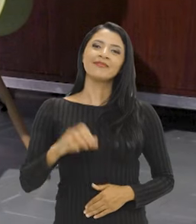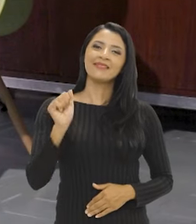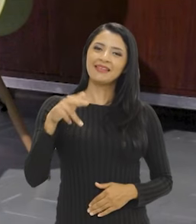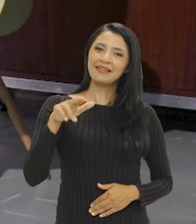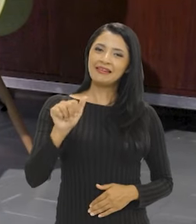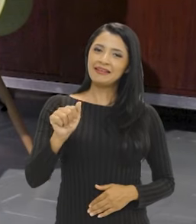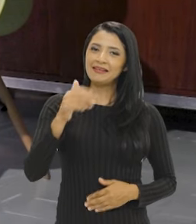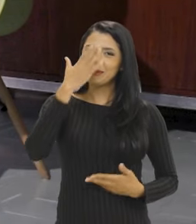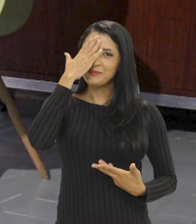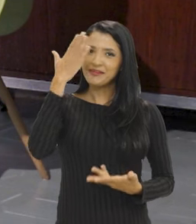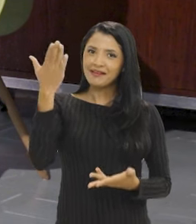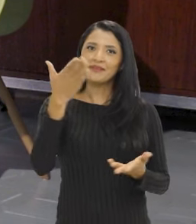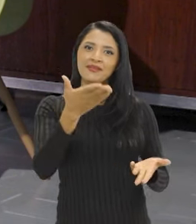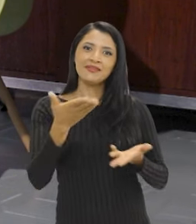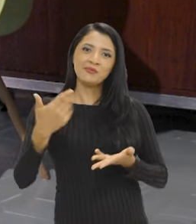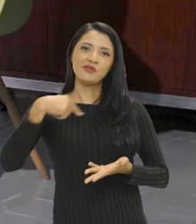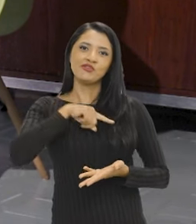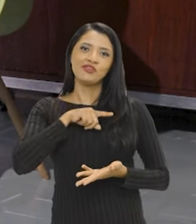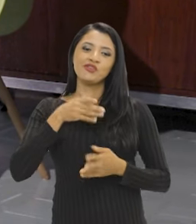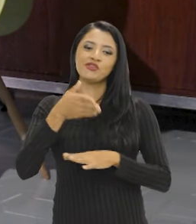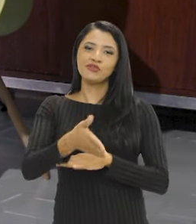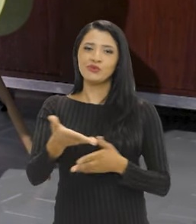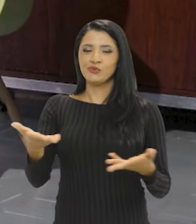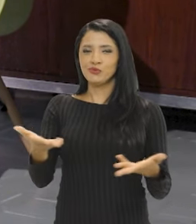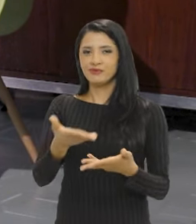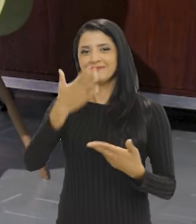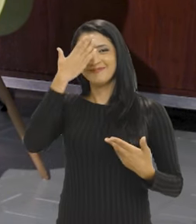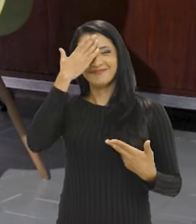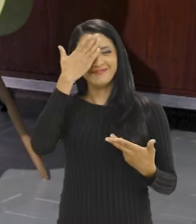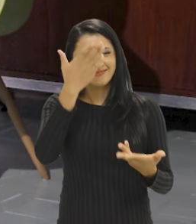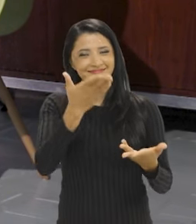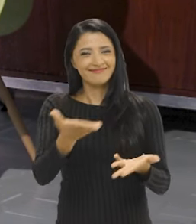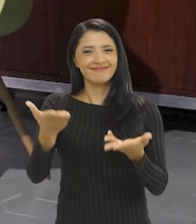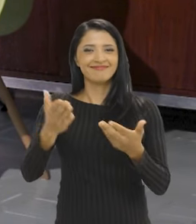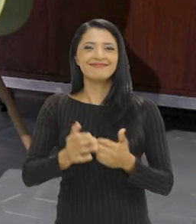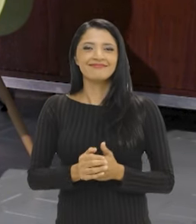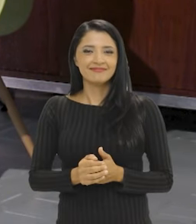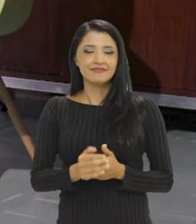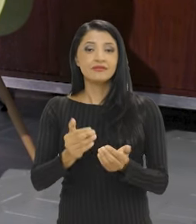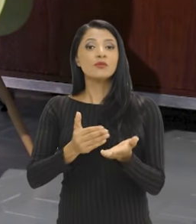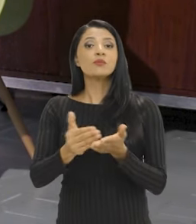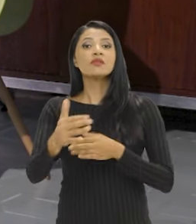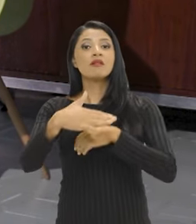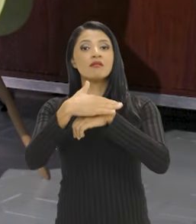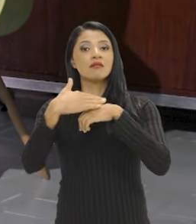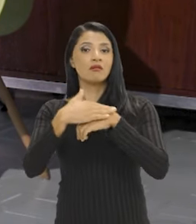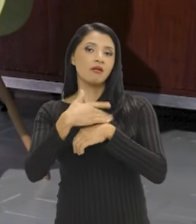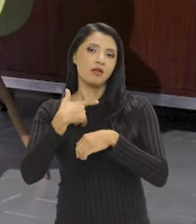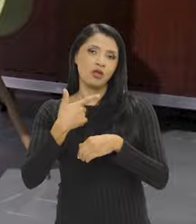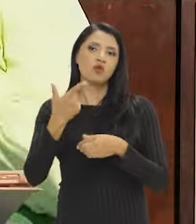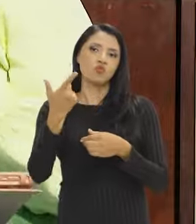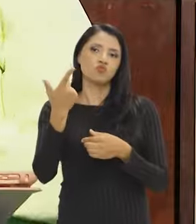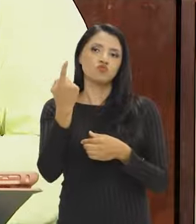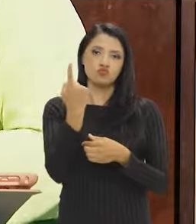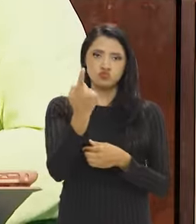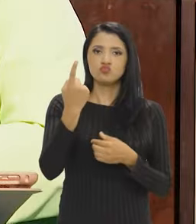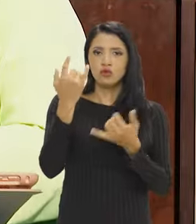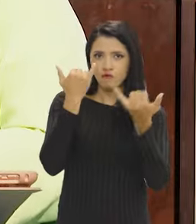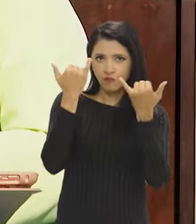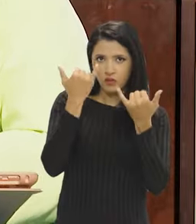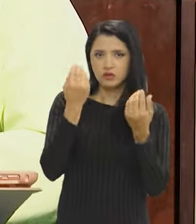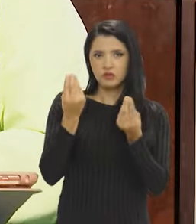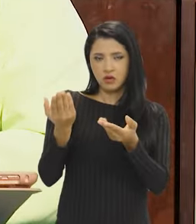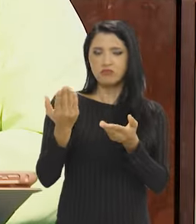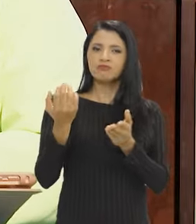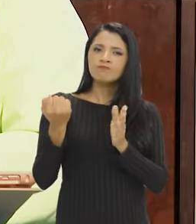Ana Flávia, obrigada por nos receber aqui hoje. Eu que agradeço. Para começar a nossa conversa, eu queria trazer um